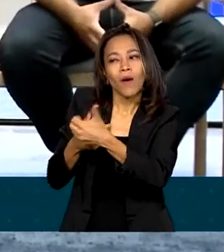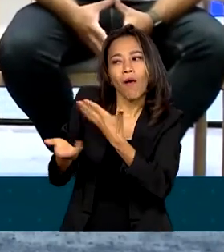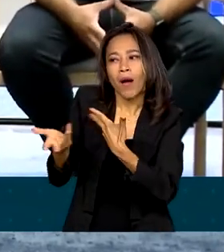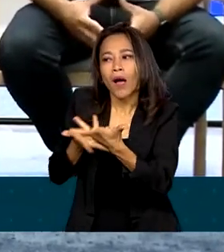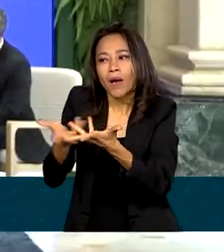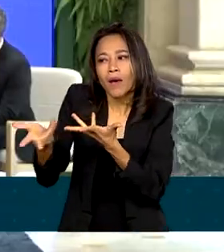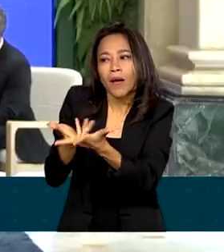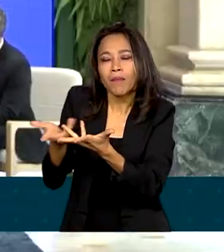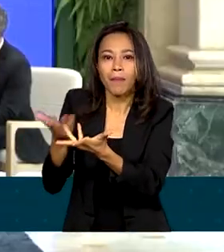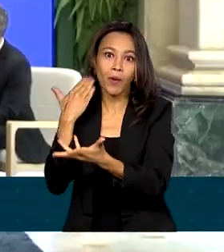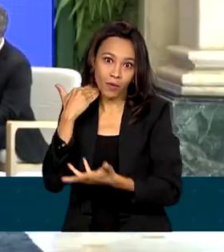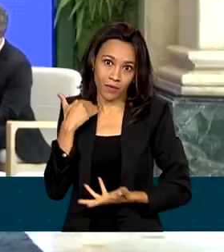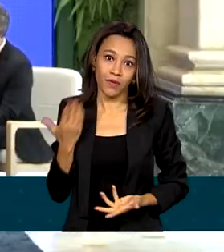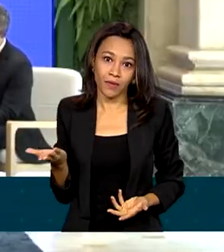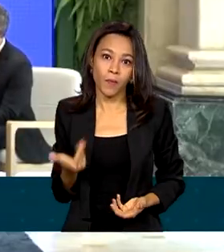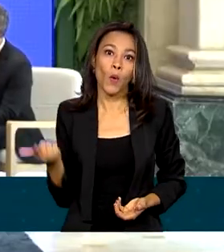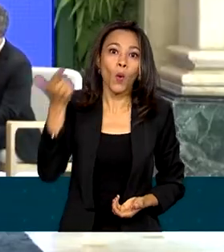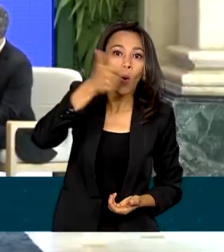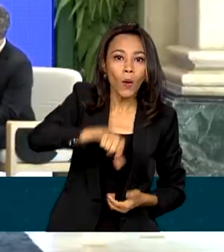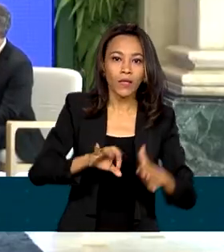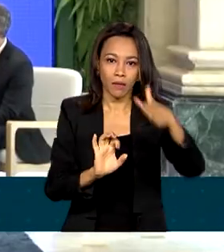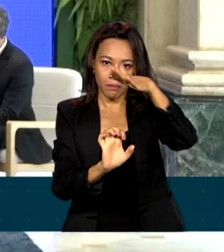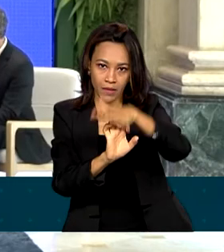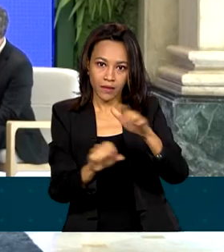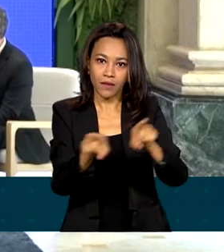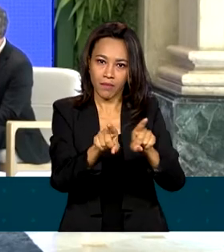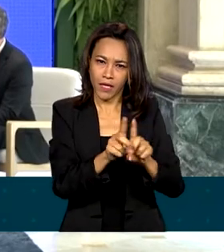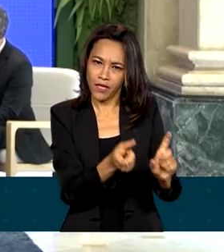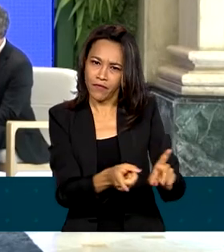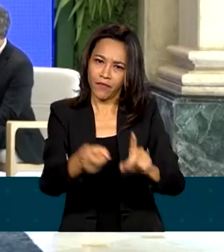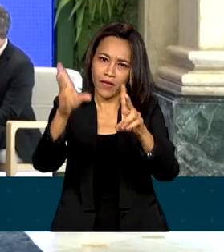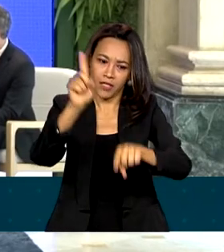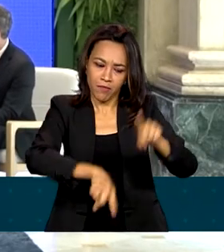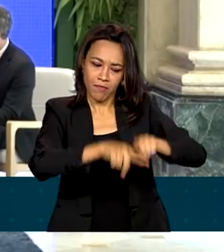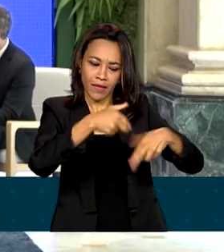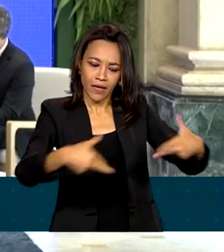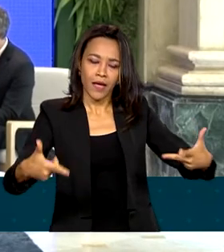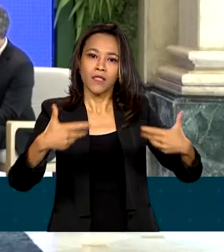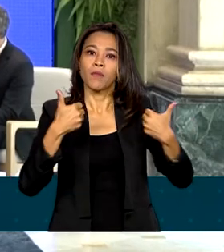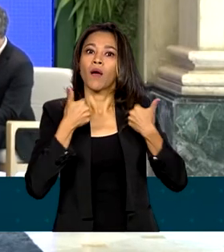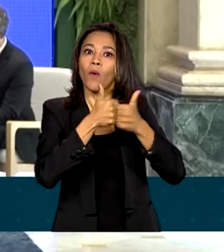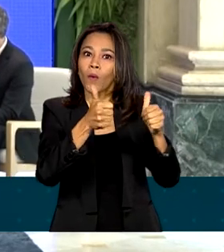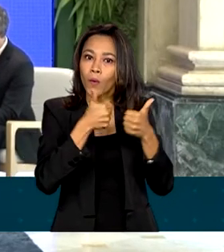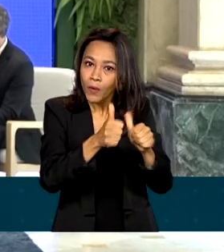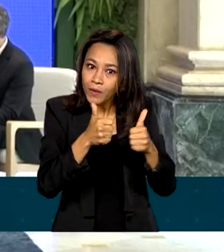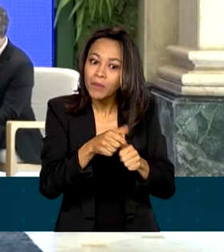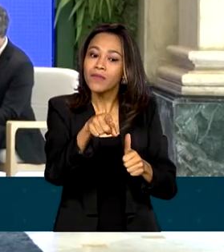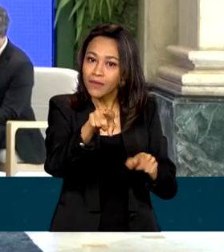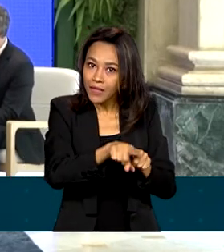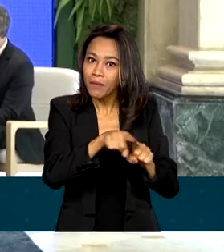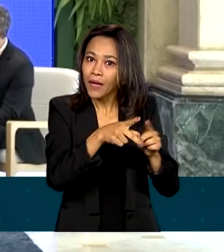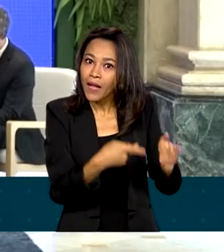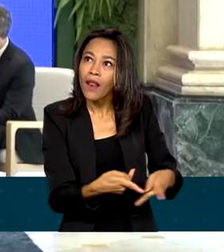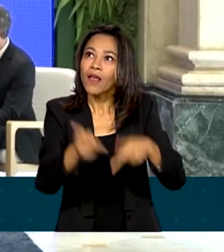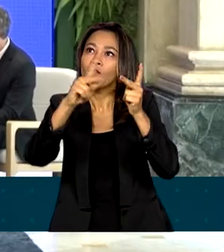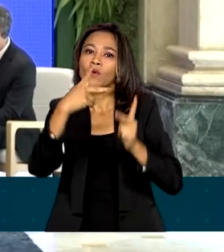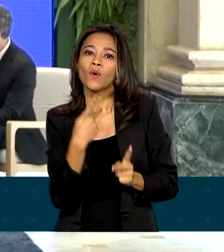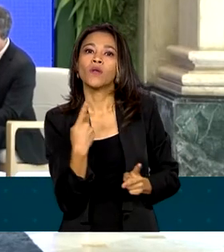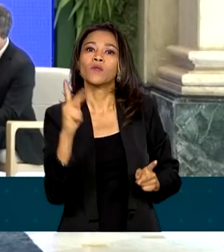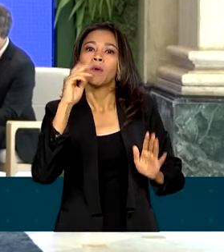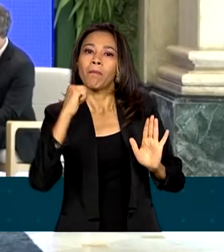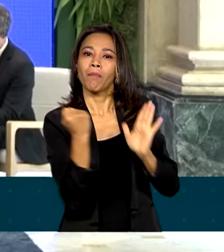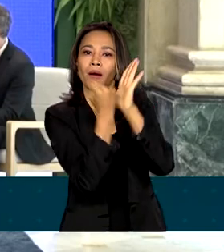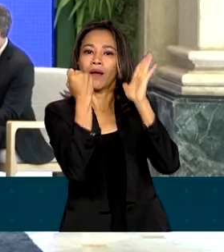situação. Outra empresa que comercializa autopeças para ônibus também levou a sua marca para outros